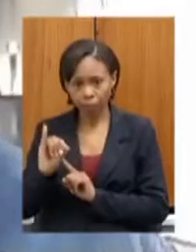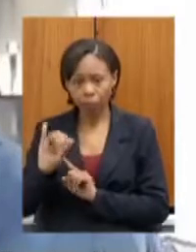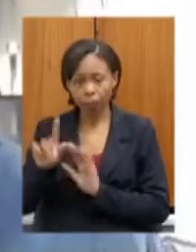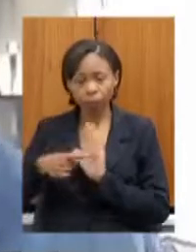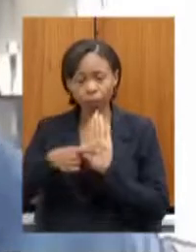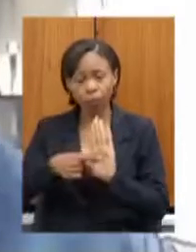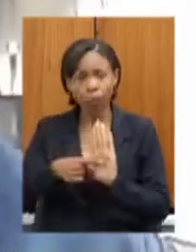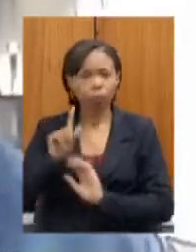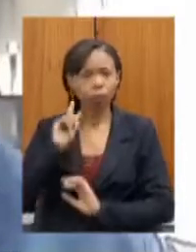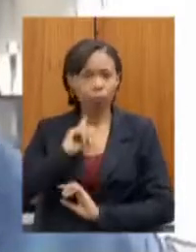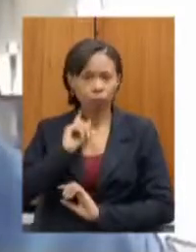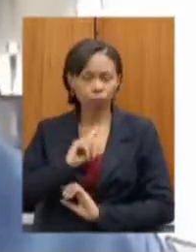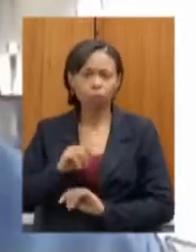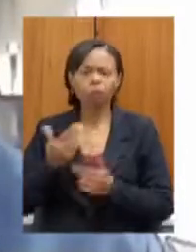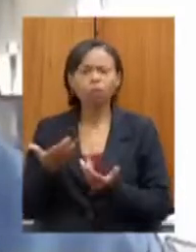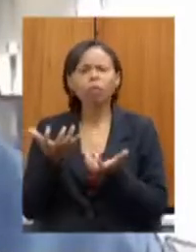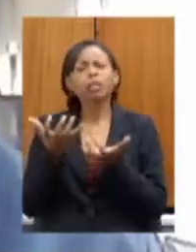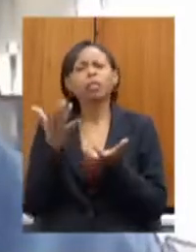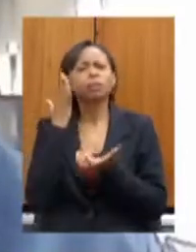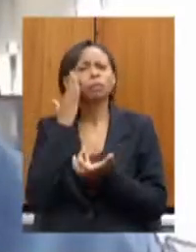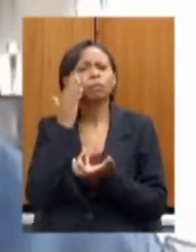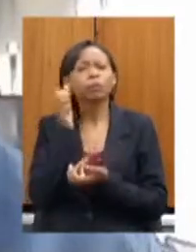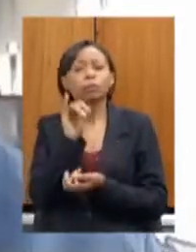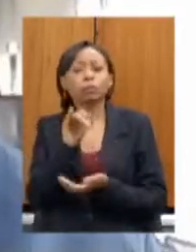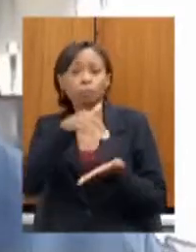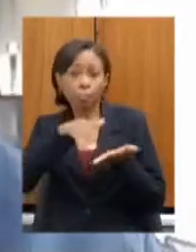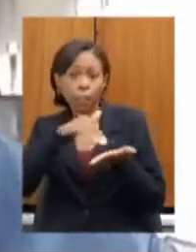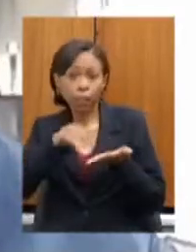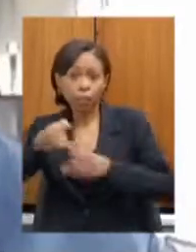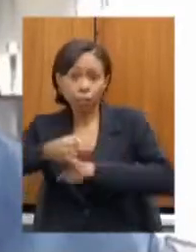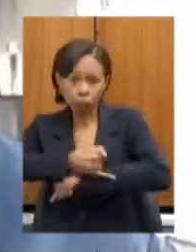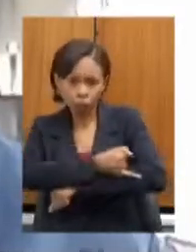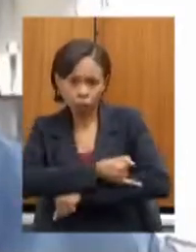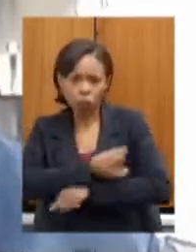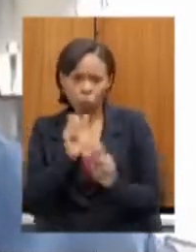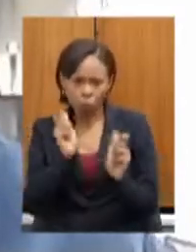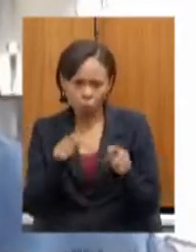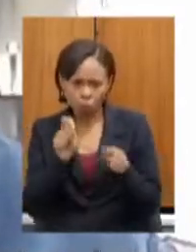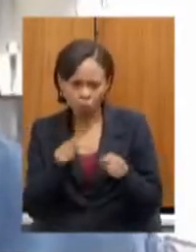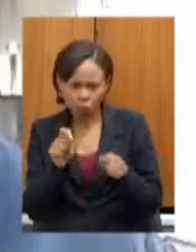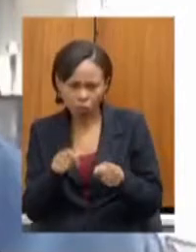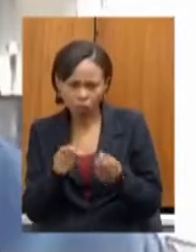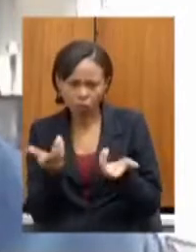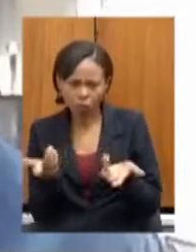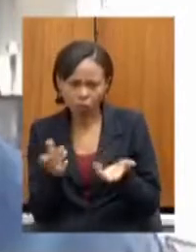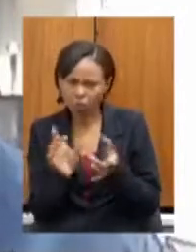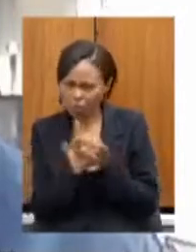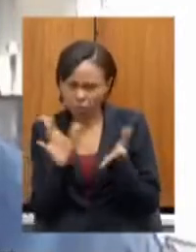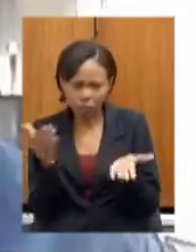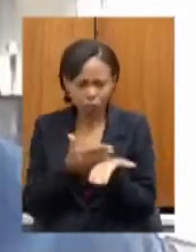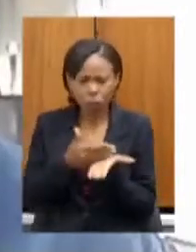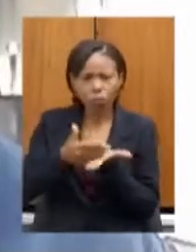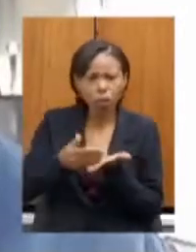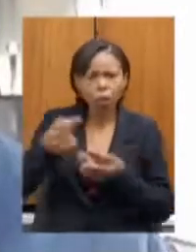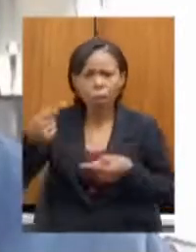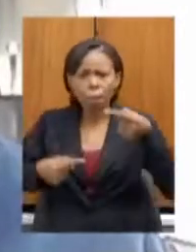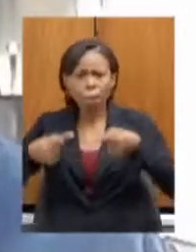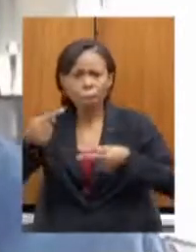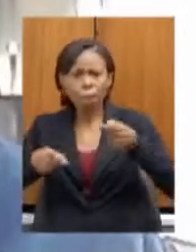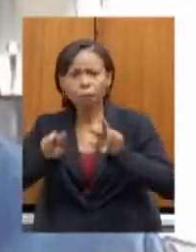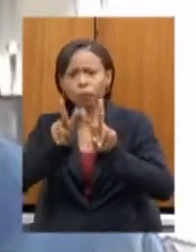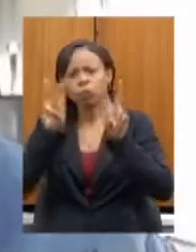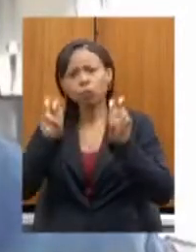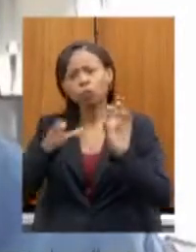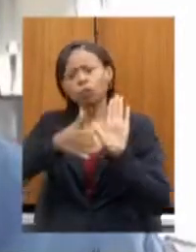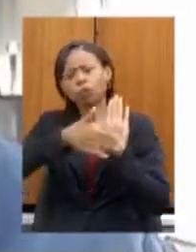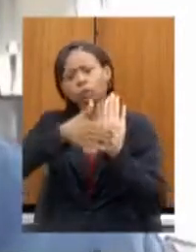gostaria de saber se a Secretaria de Infraestrutura se dispõe a iniciar os debates em torno das